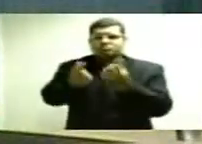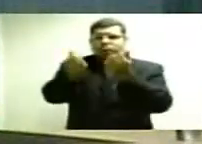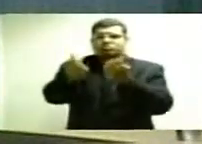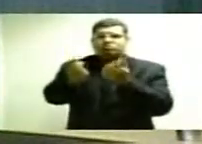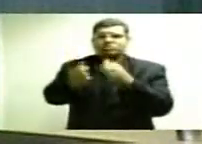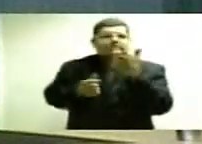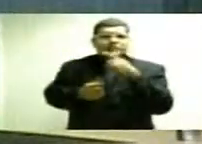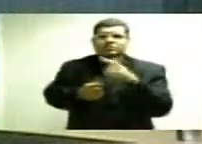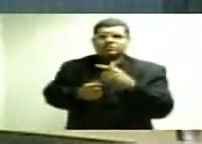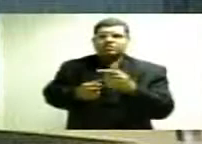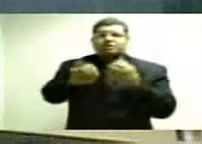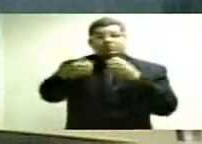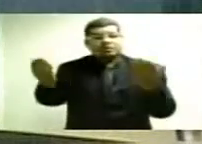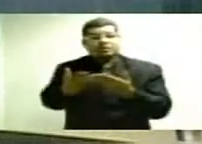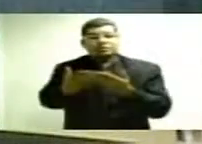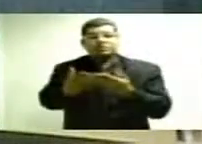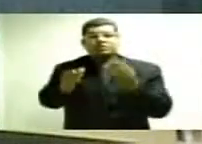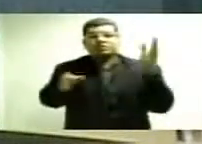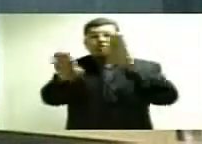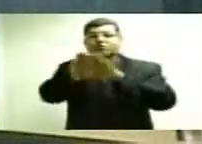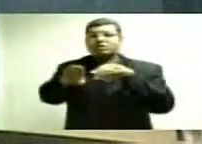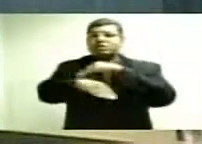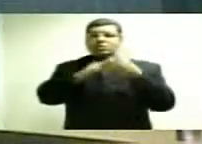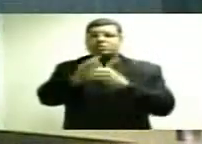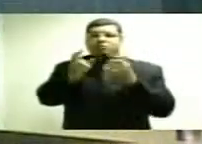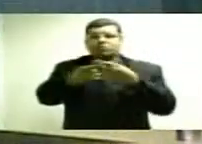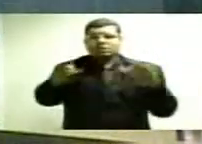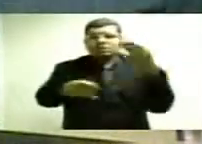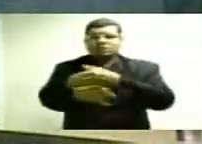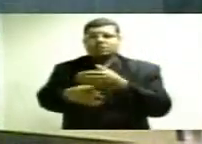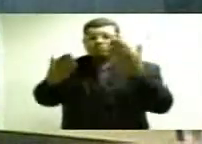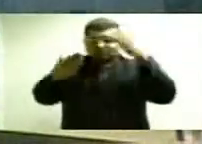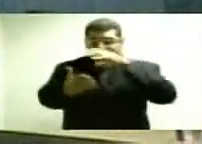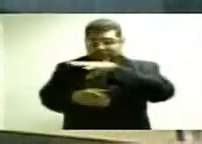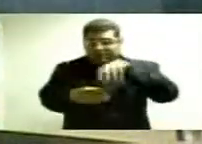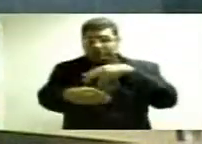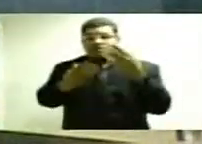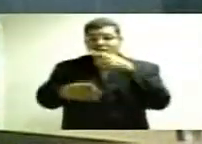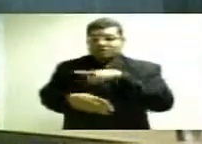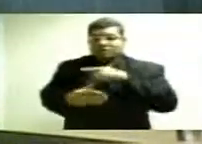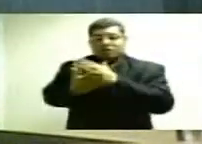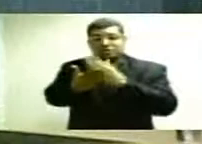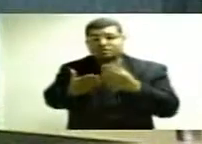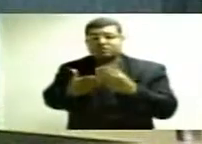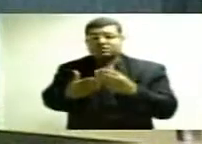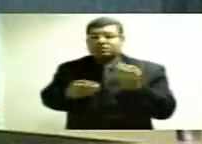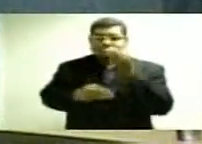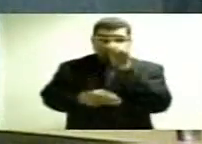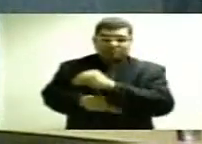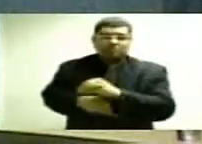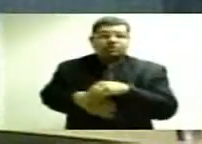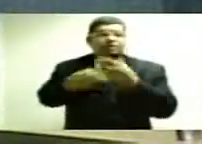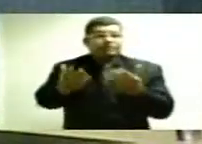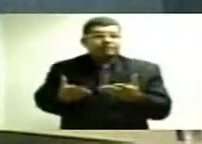não era suficiente para cobrir todos aqueles cheques que estavam na praça. E você começasse a cancelar os